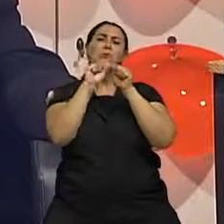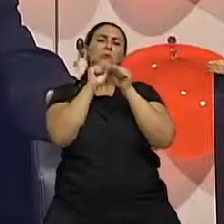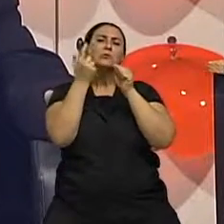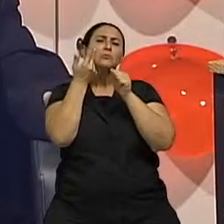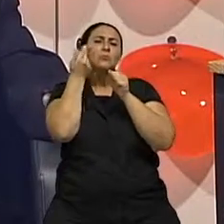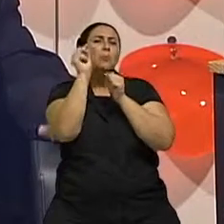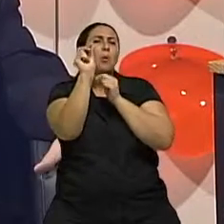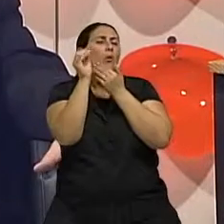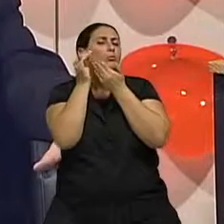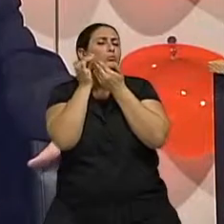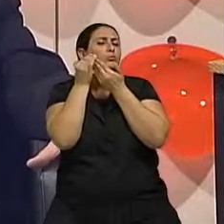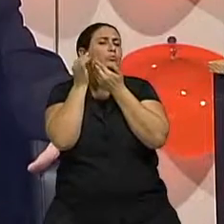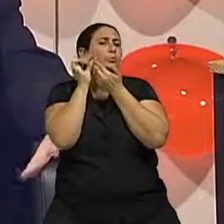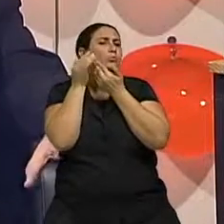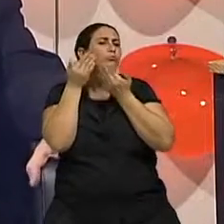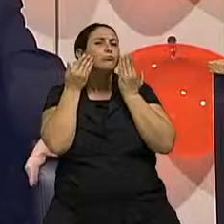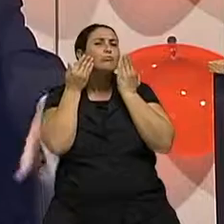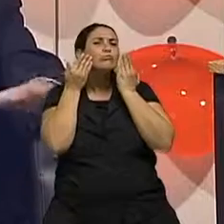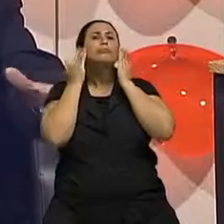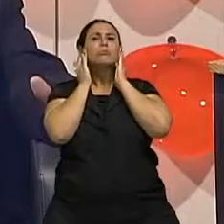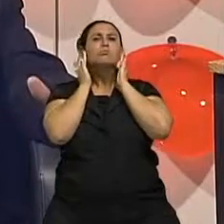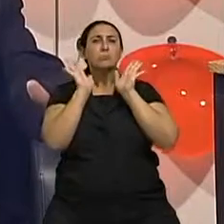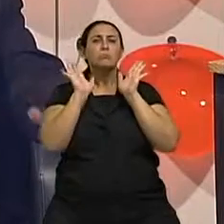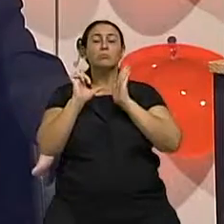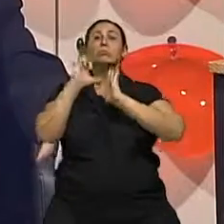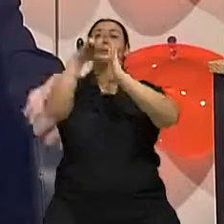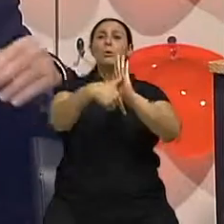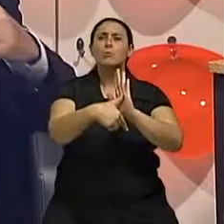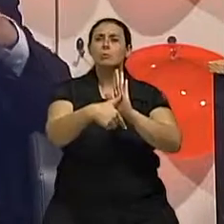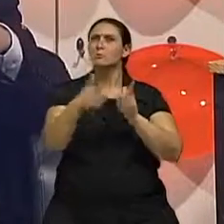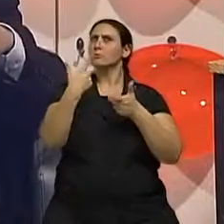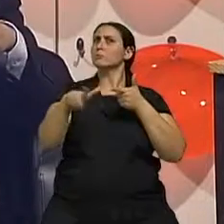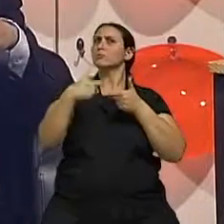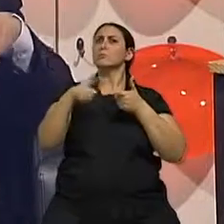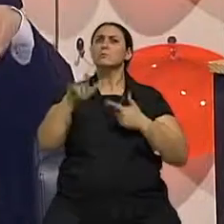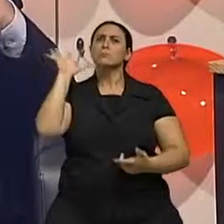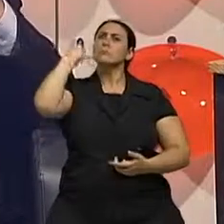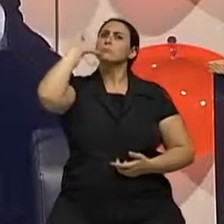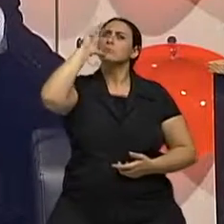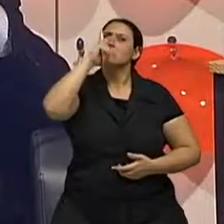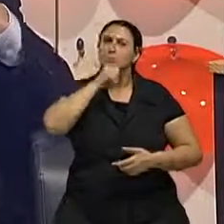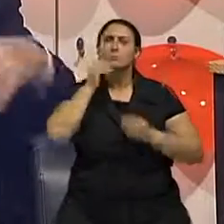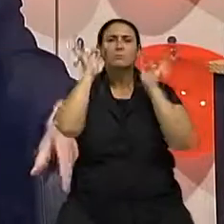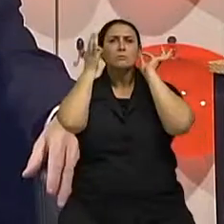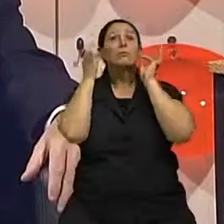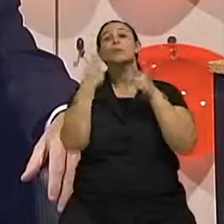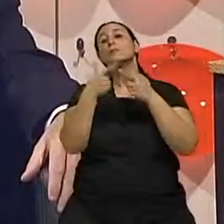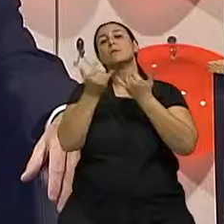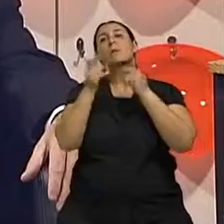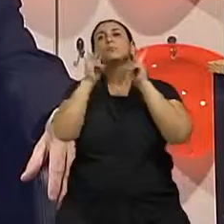pequeno descolamento. Certo. O pós-operatório é um. Se a pessoa tiver necessidade de fazer toda a papada,